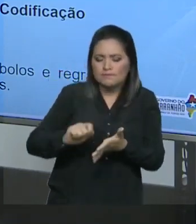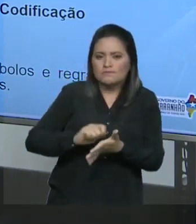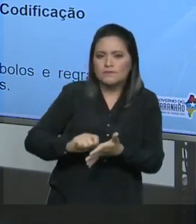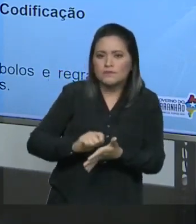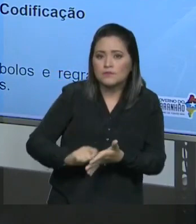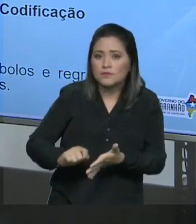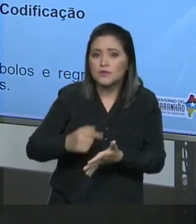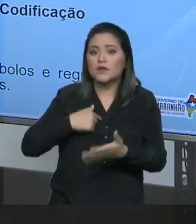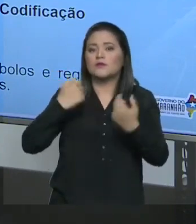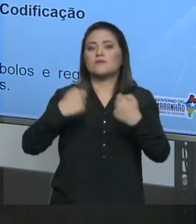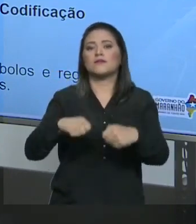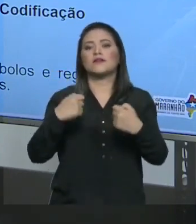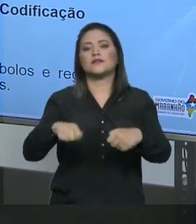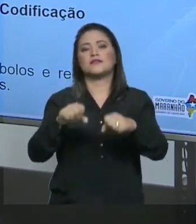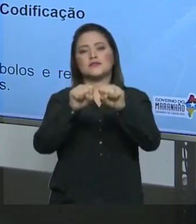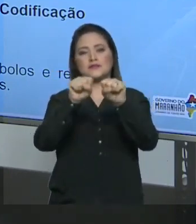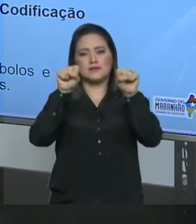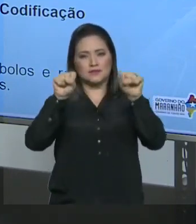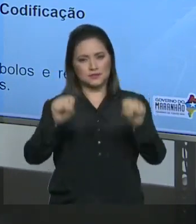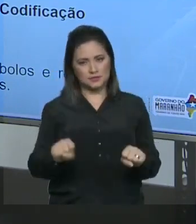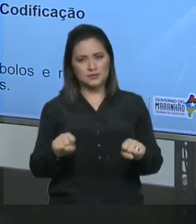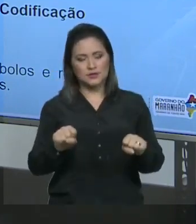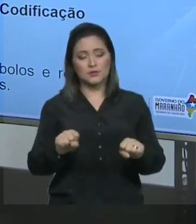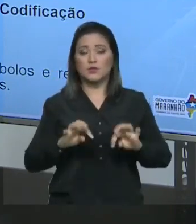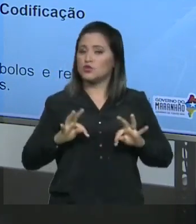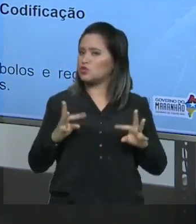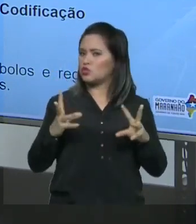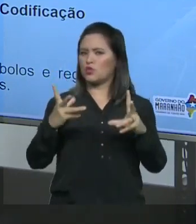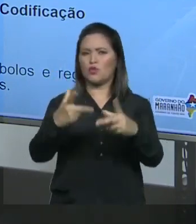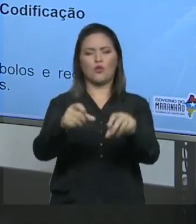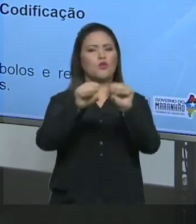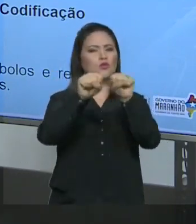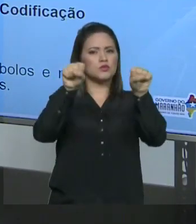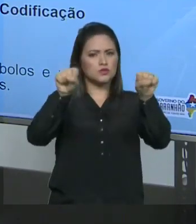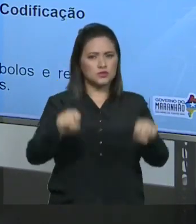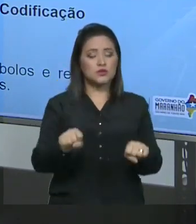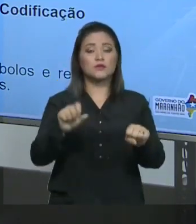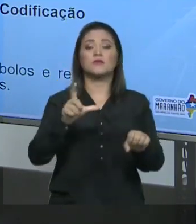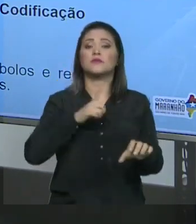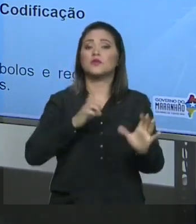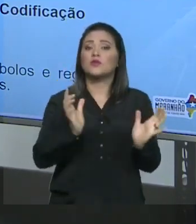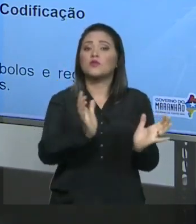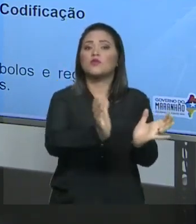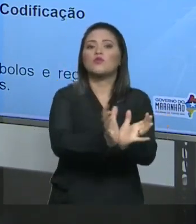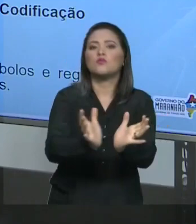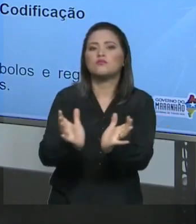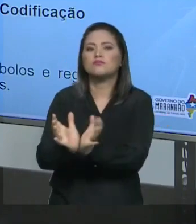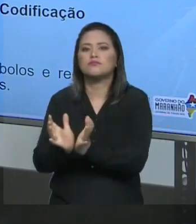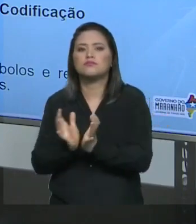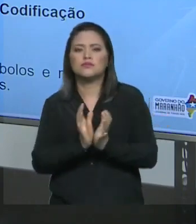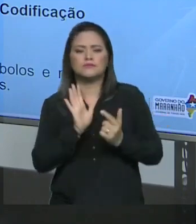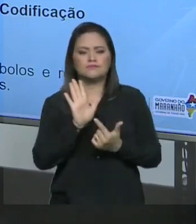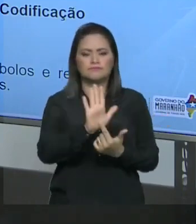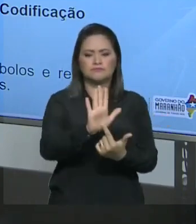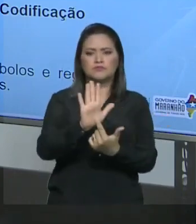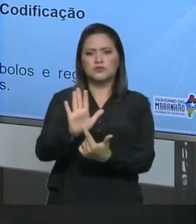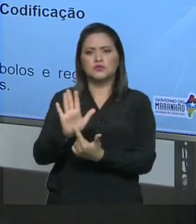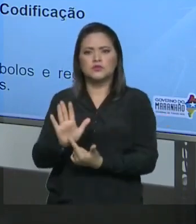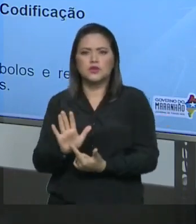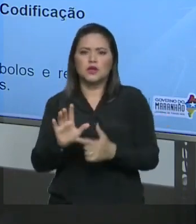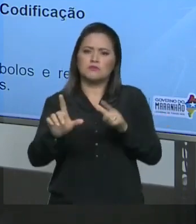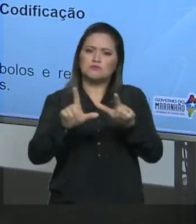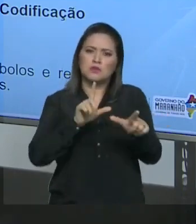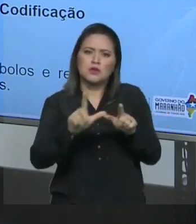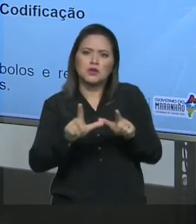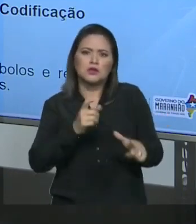desse meu sistema. E todo sistema tem um conjunto de símbolos e regras. Então eu tenho que aprender